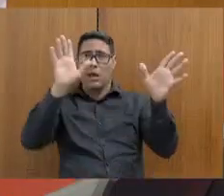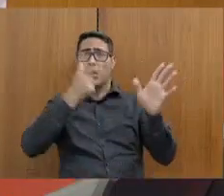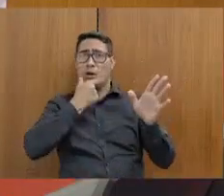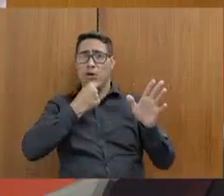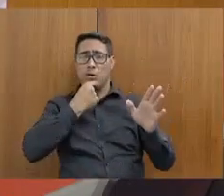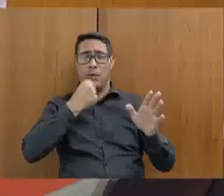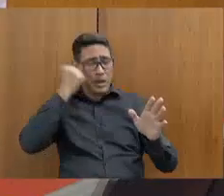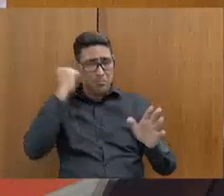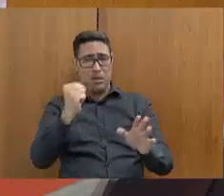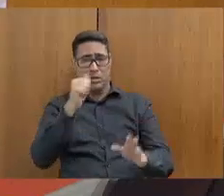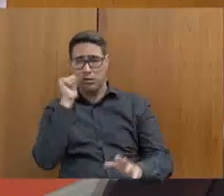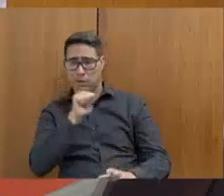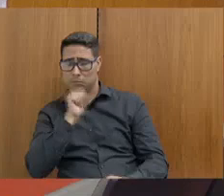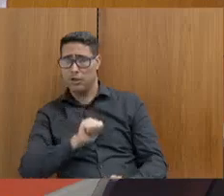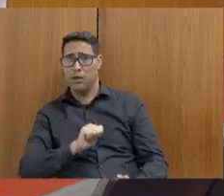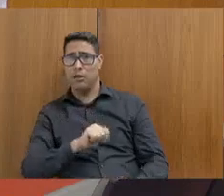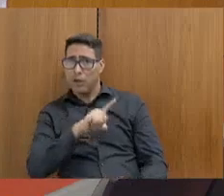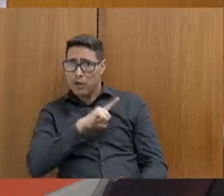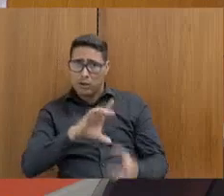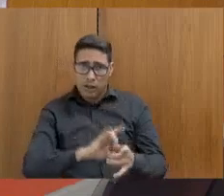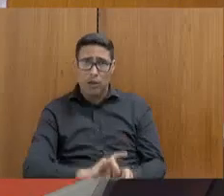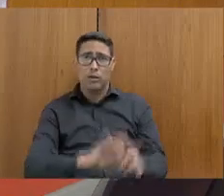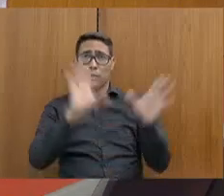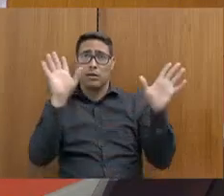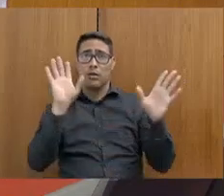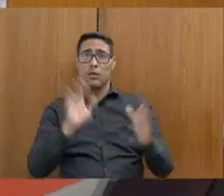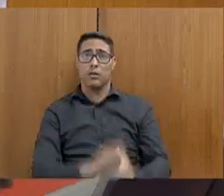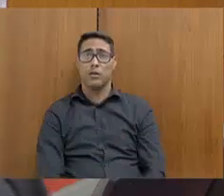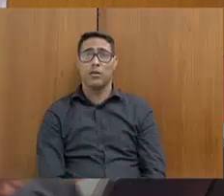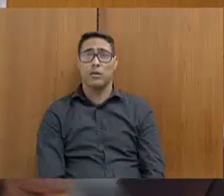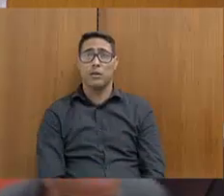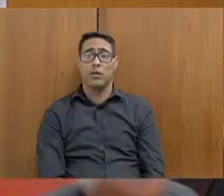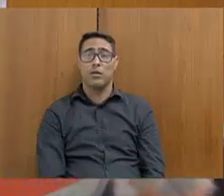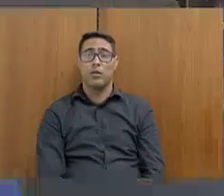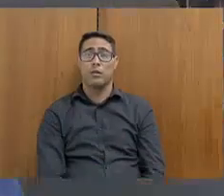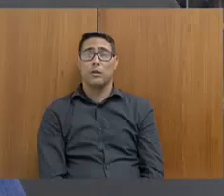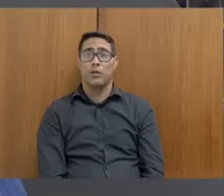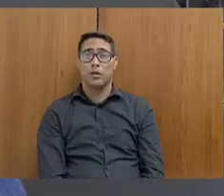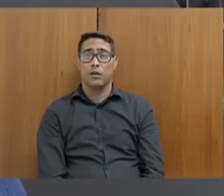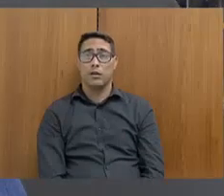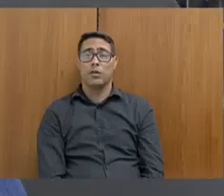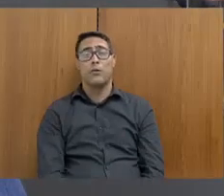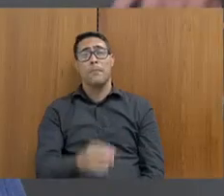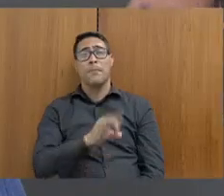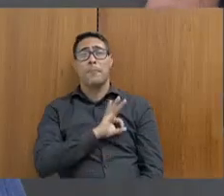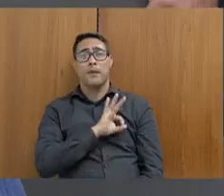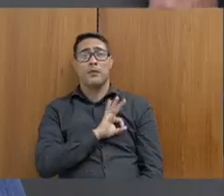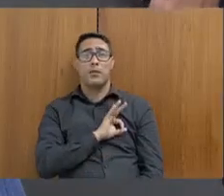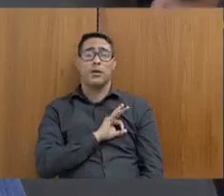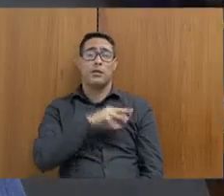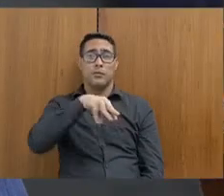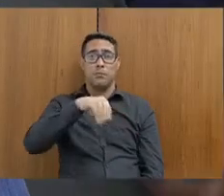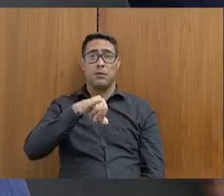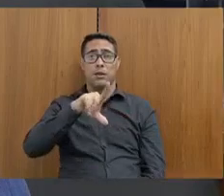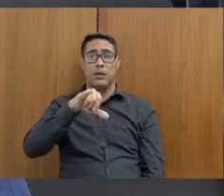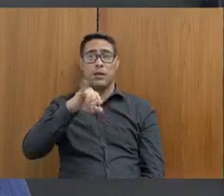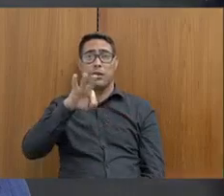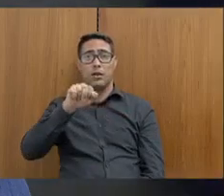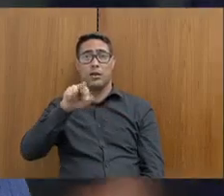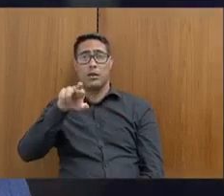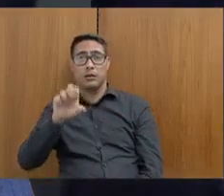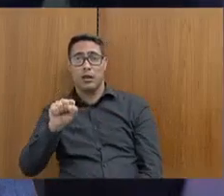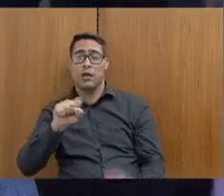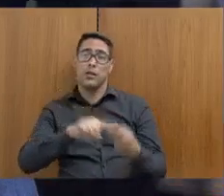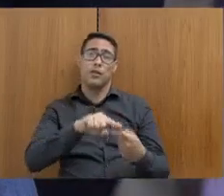Segunda pergunta. Para concluir, deputado. Concluindo. Os policiais militares, os policiais civis, os policiais